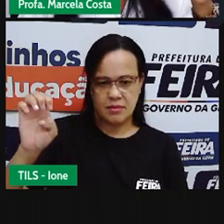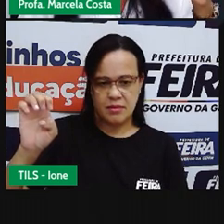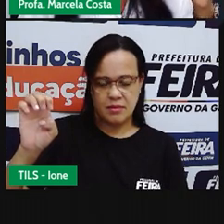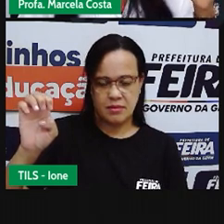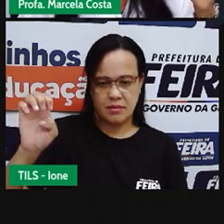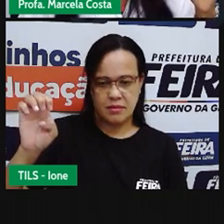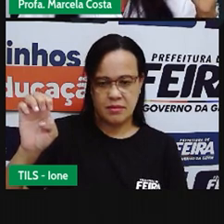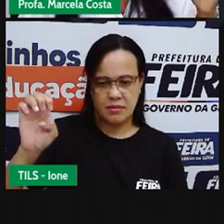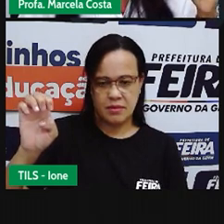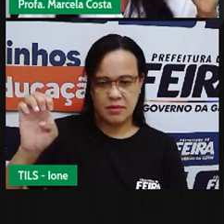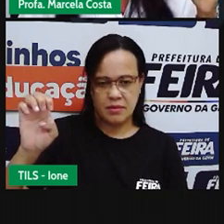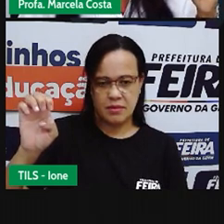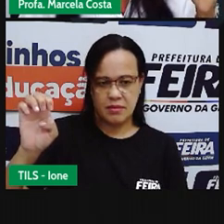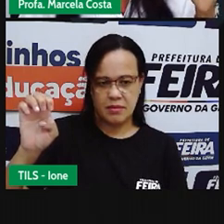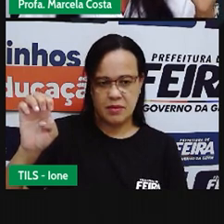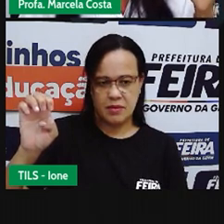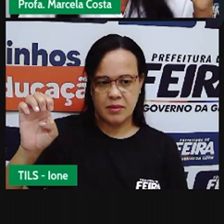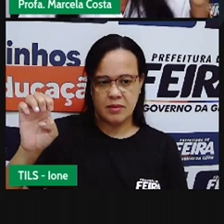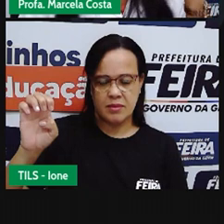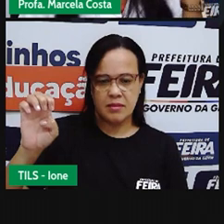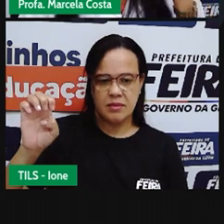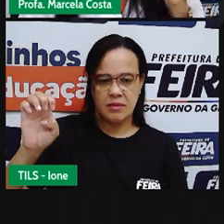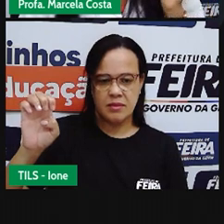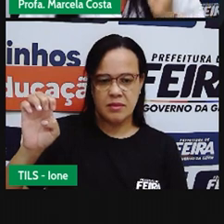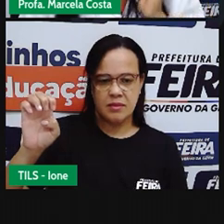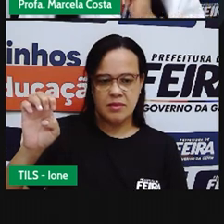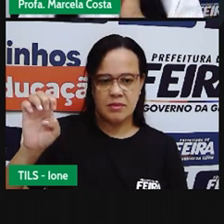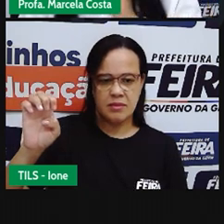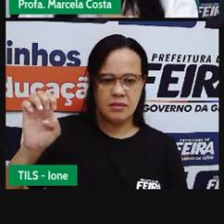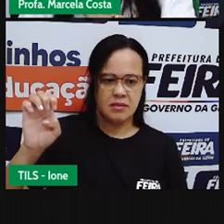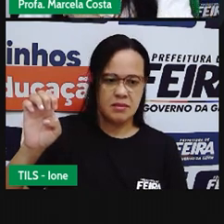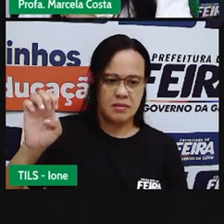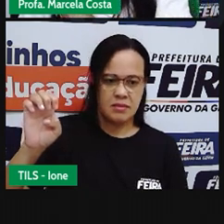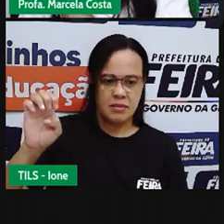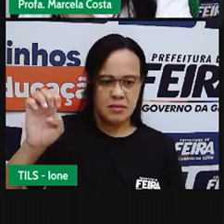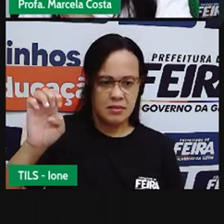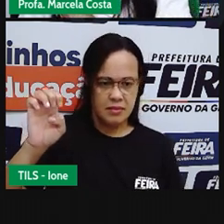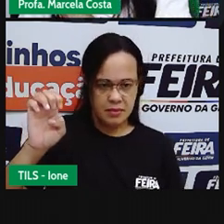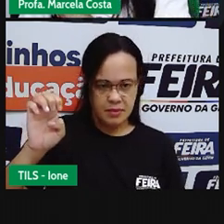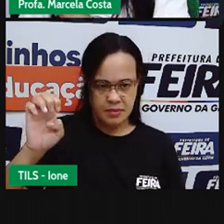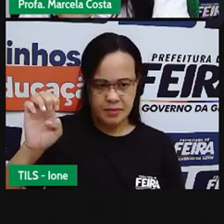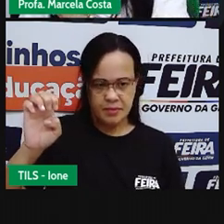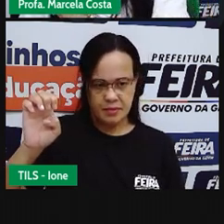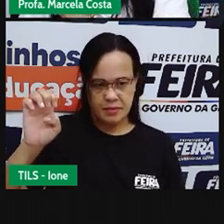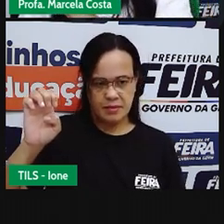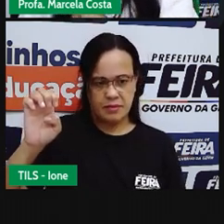Desceu. Linha reta. Vou puxando essa linha reta pro lado direito.